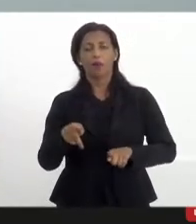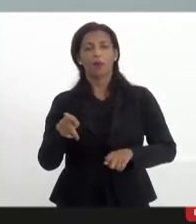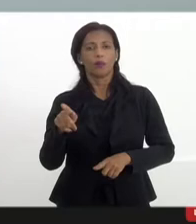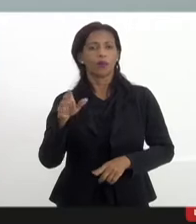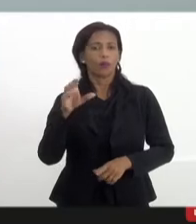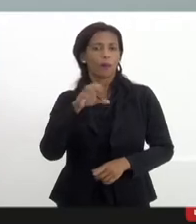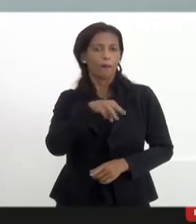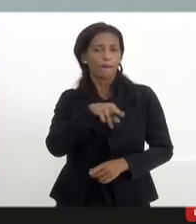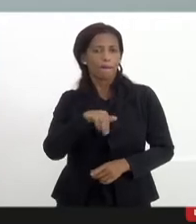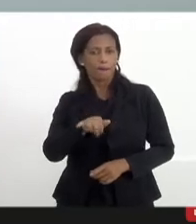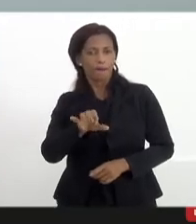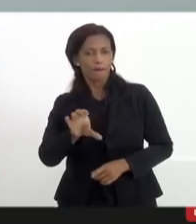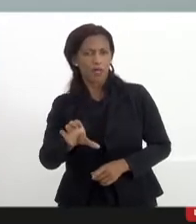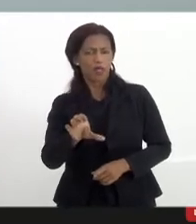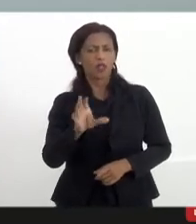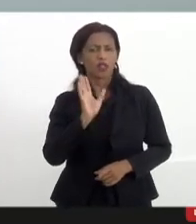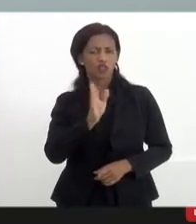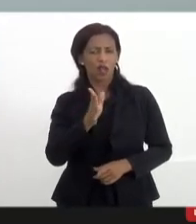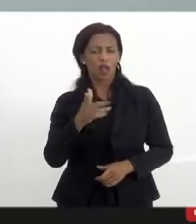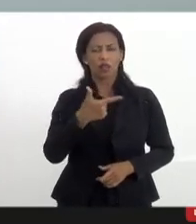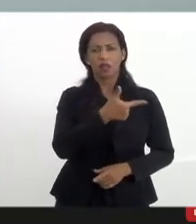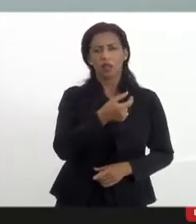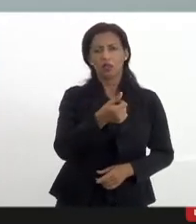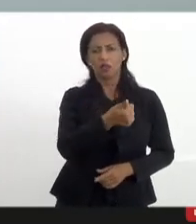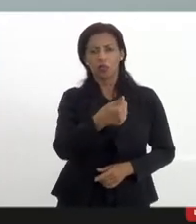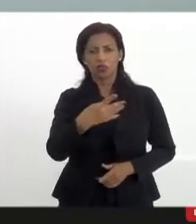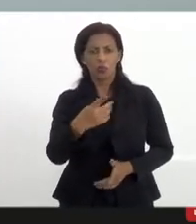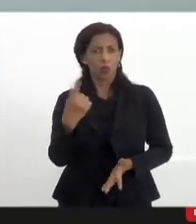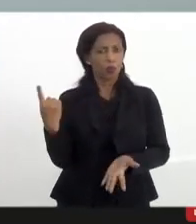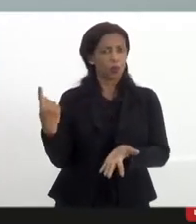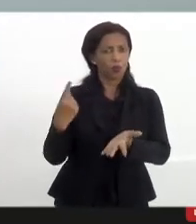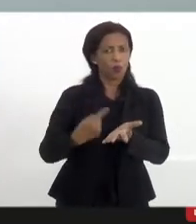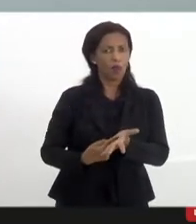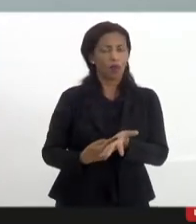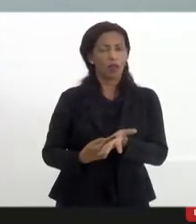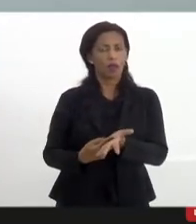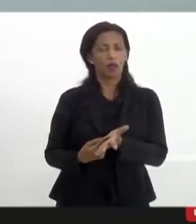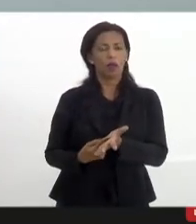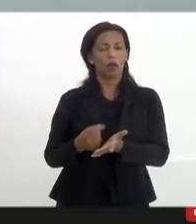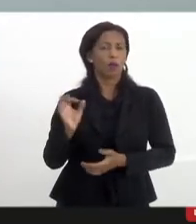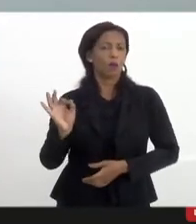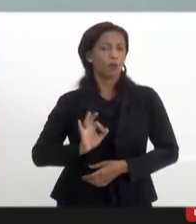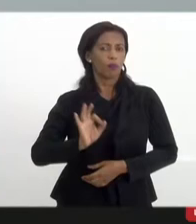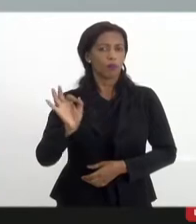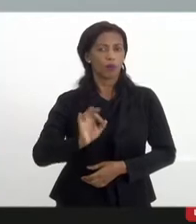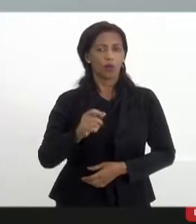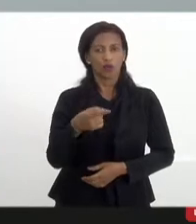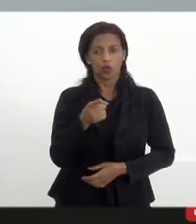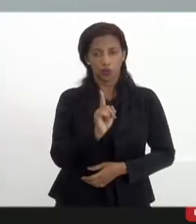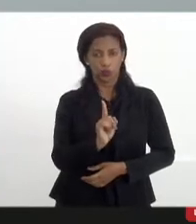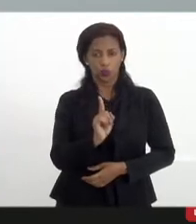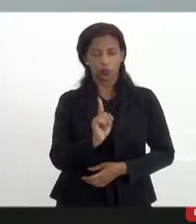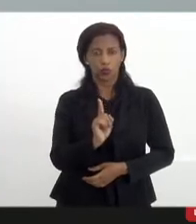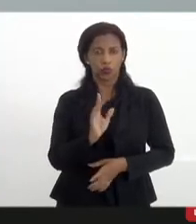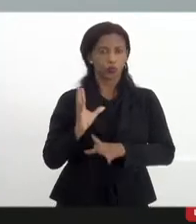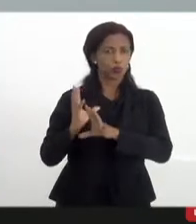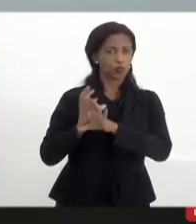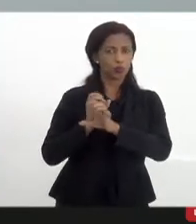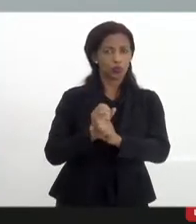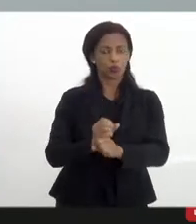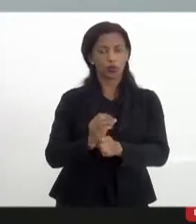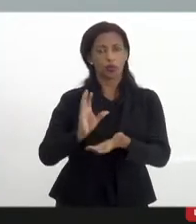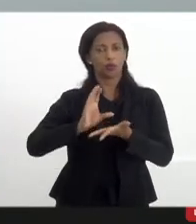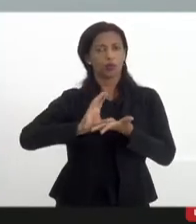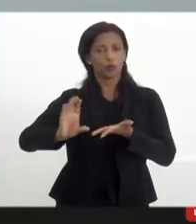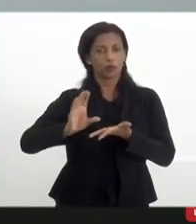Mink, em vigor desde 2014, que fixa um percentual de 1% do total das verbas